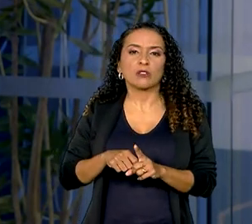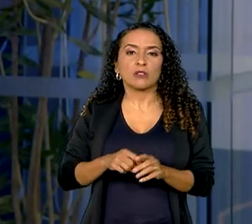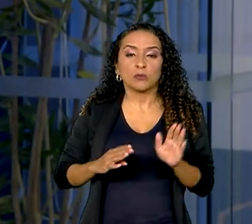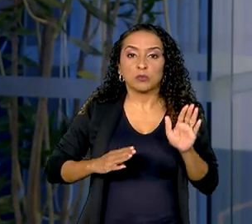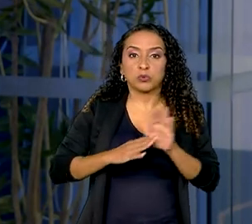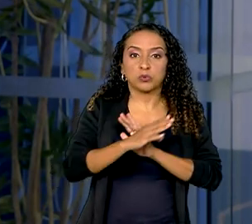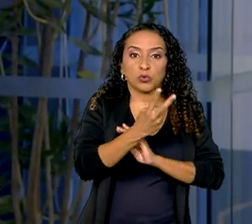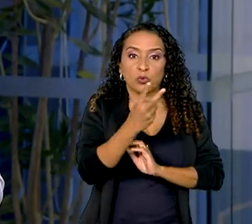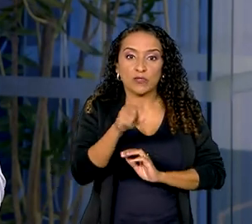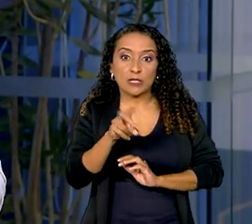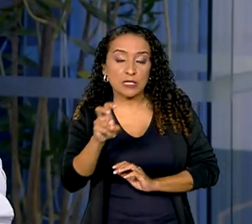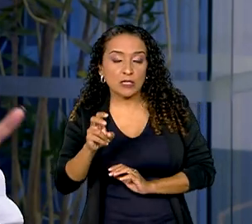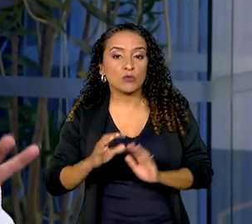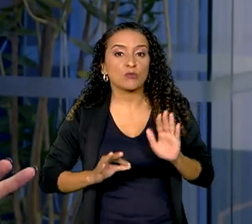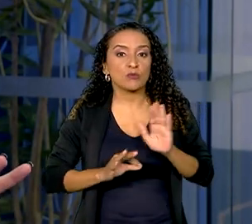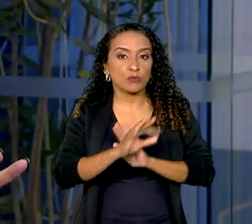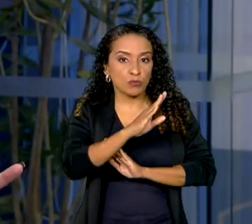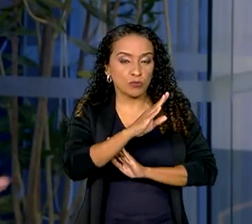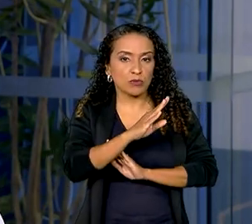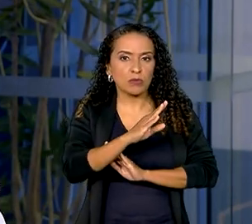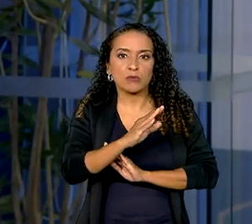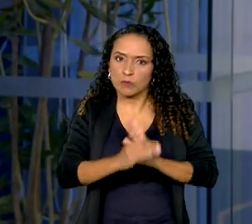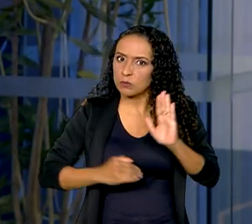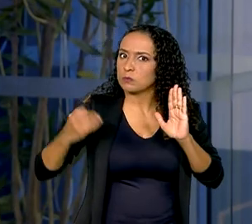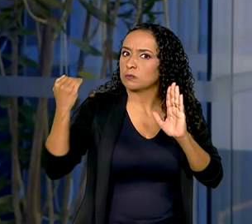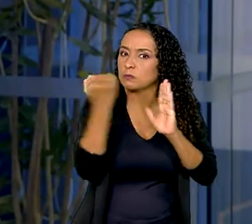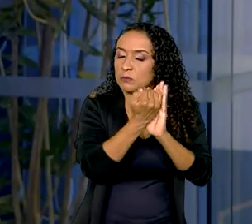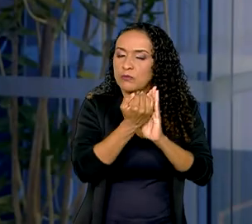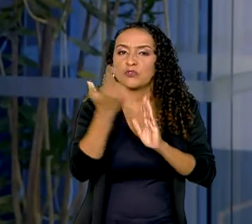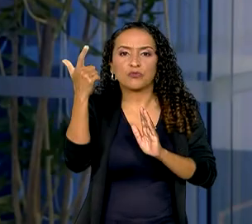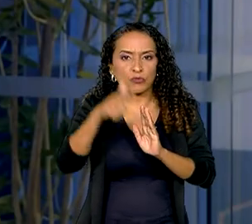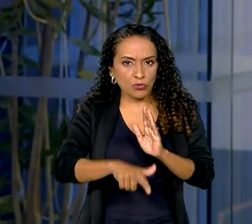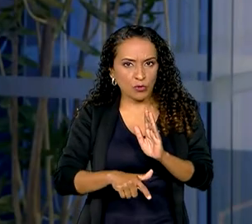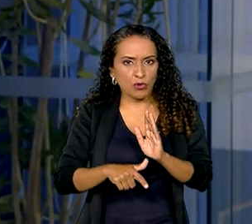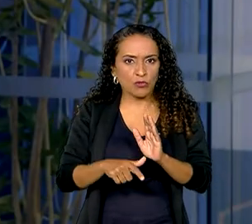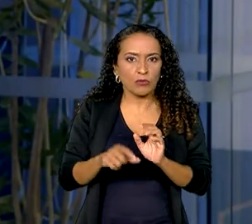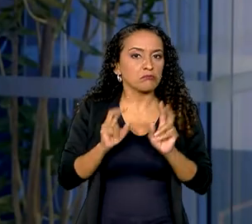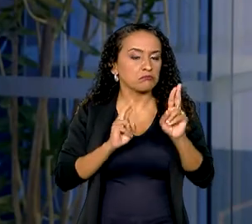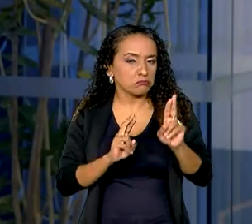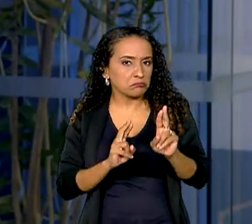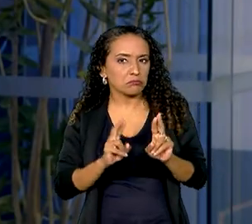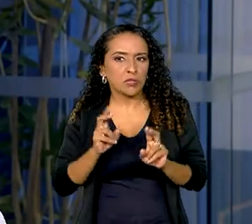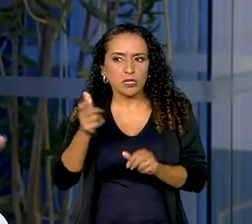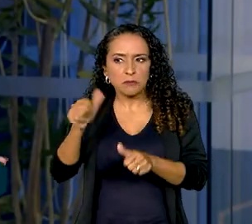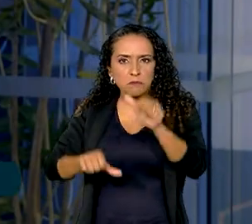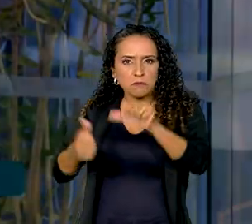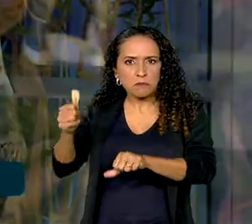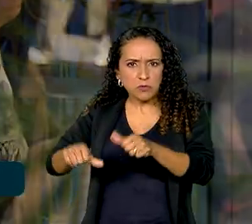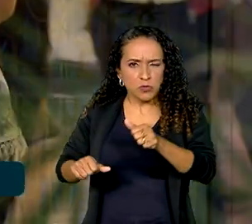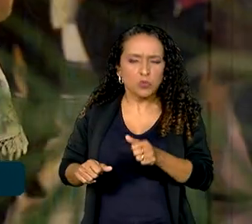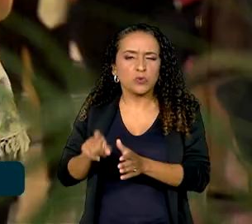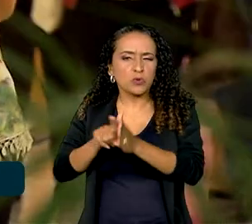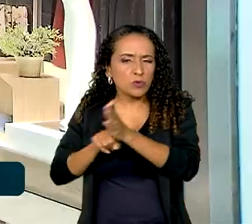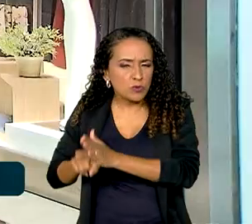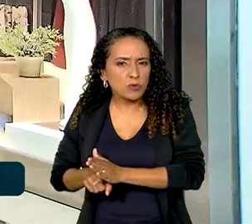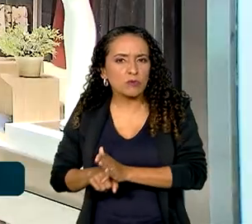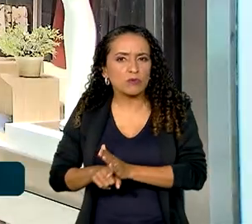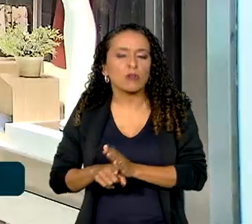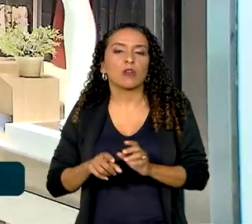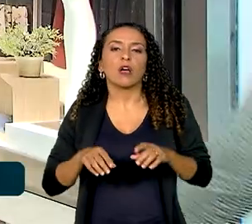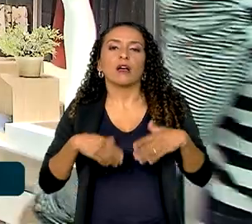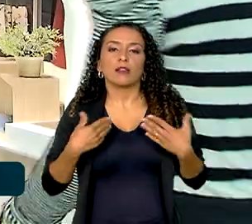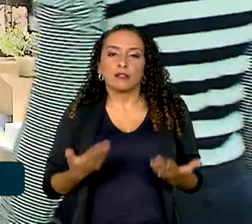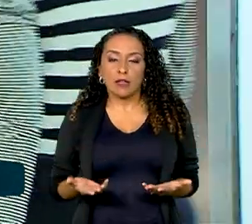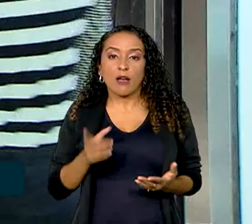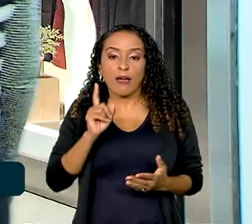,5%. Um aumento bem acima, mais uma vez, do esperado pelos analistas, bem acima da projeção do mercado.